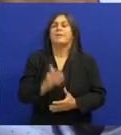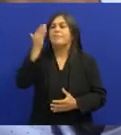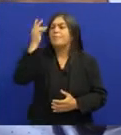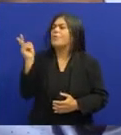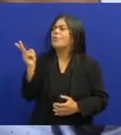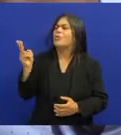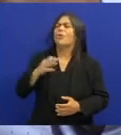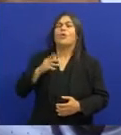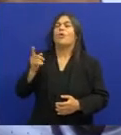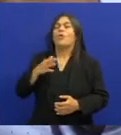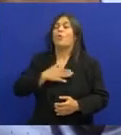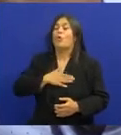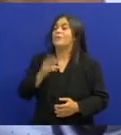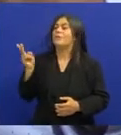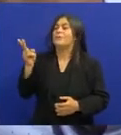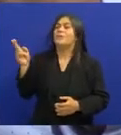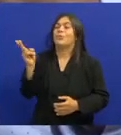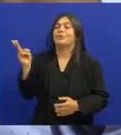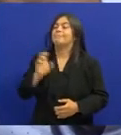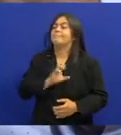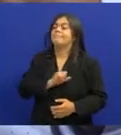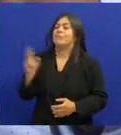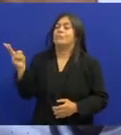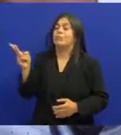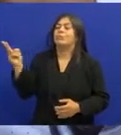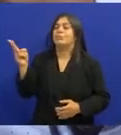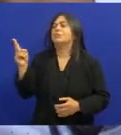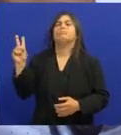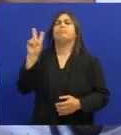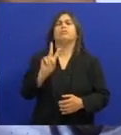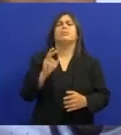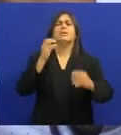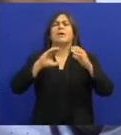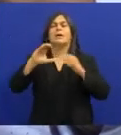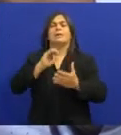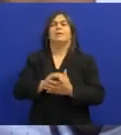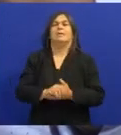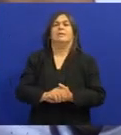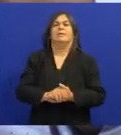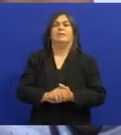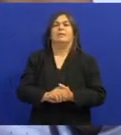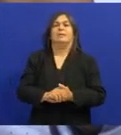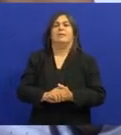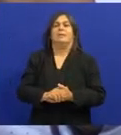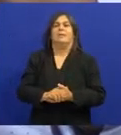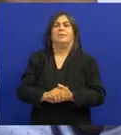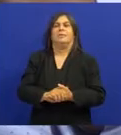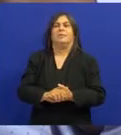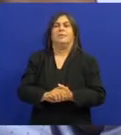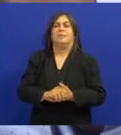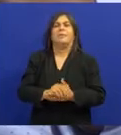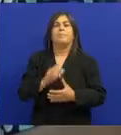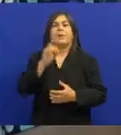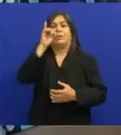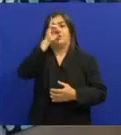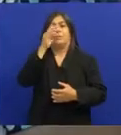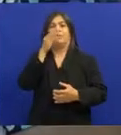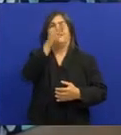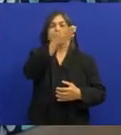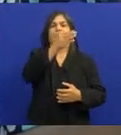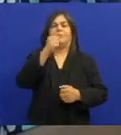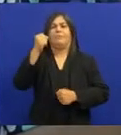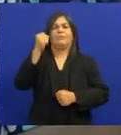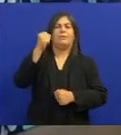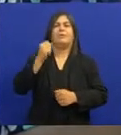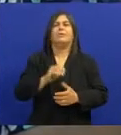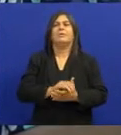Fã dos dois Fã da dupla Não era nem só de Jacques Ela era fã da dupla Foi ao forró Um domingo Chegando